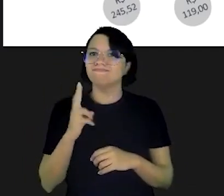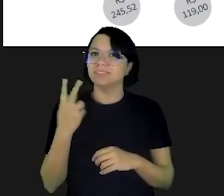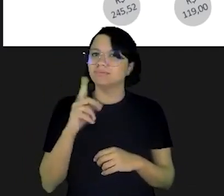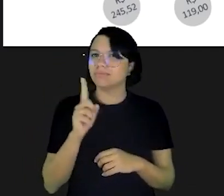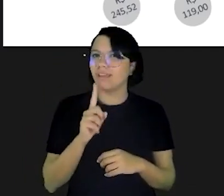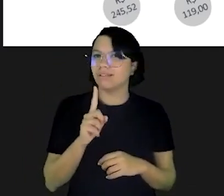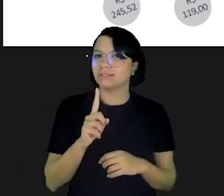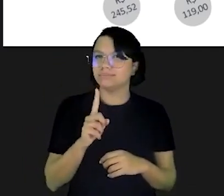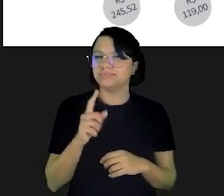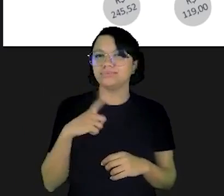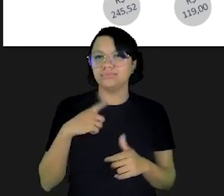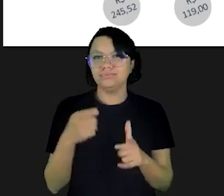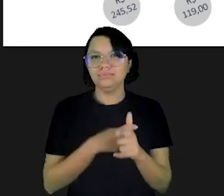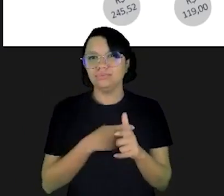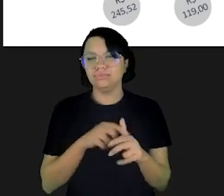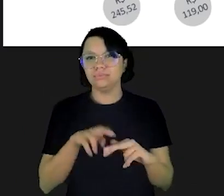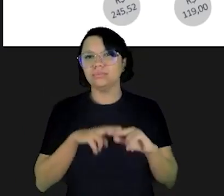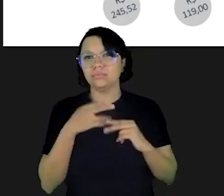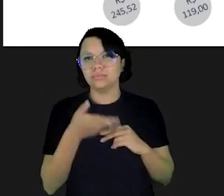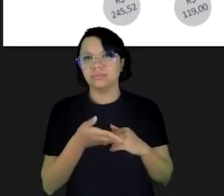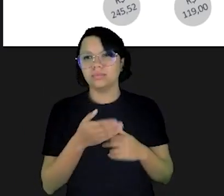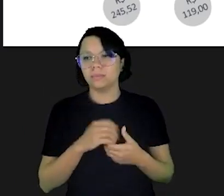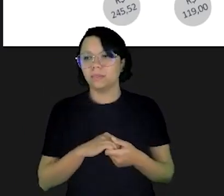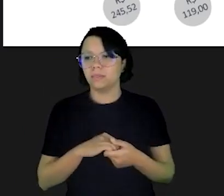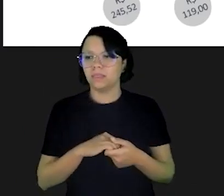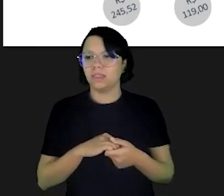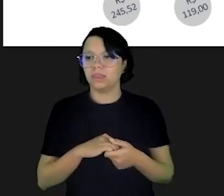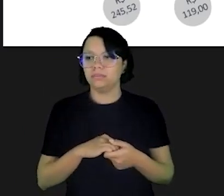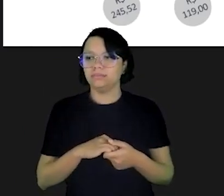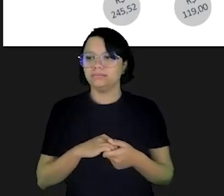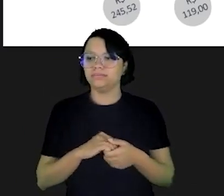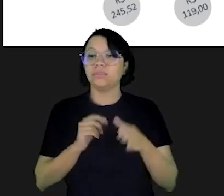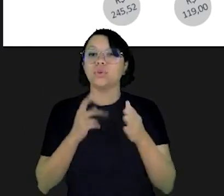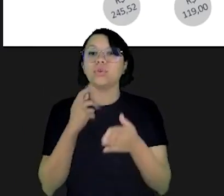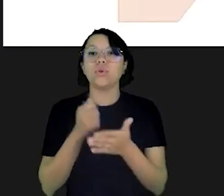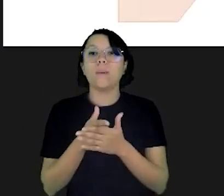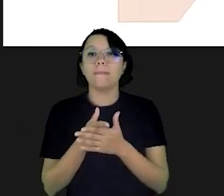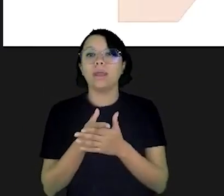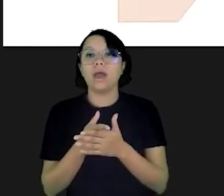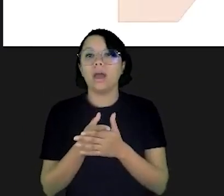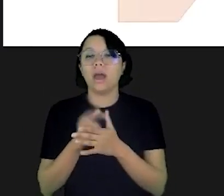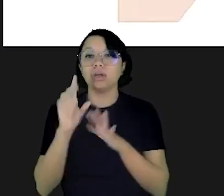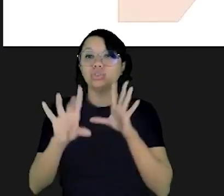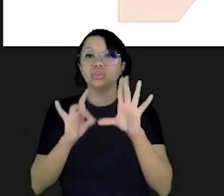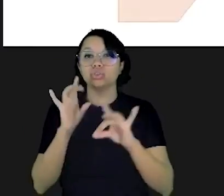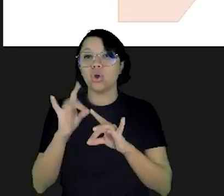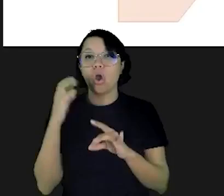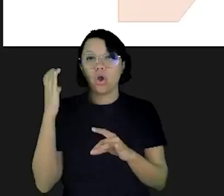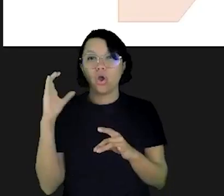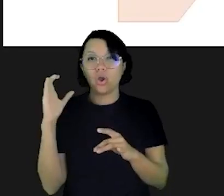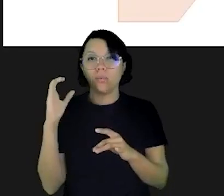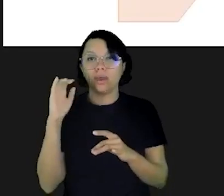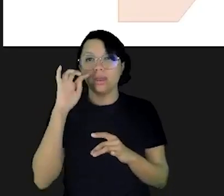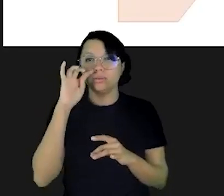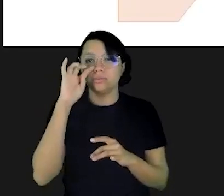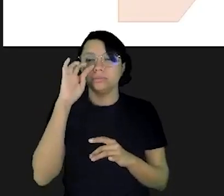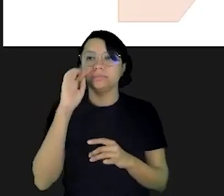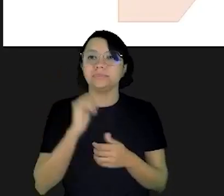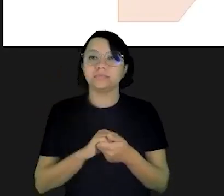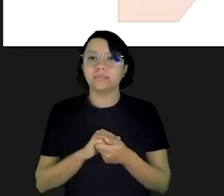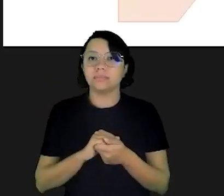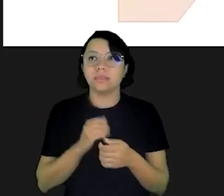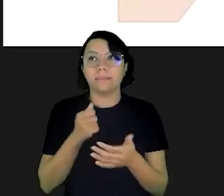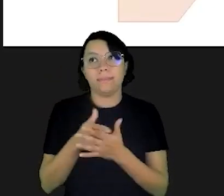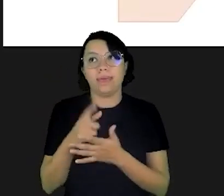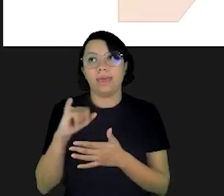sobre se vale a pena ou se não vale a pena você se endividar para comprar algo se você comprar optar